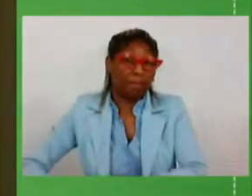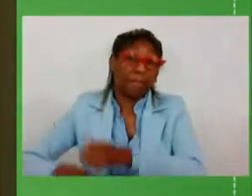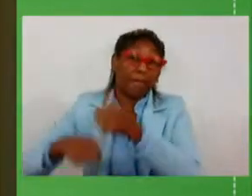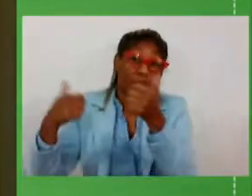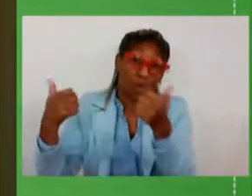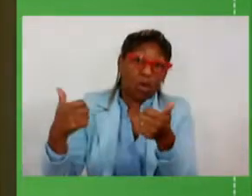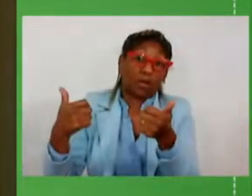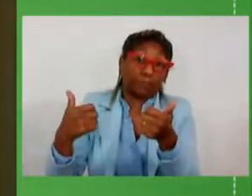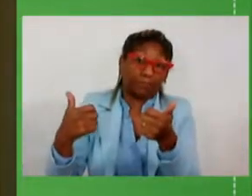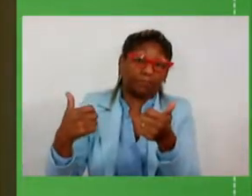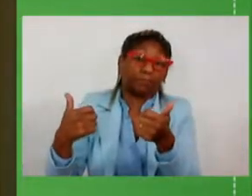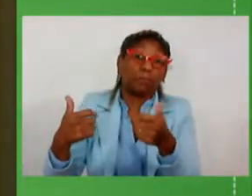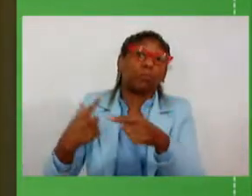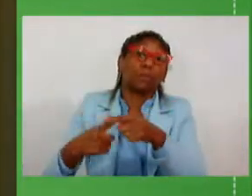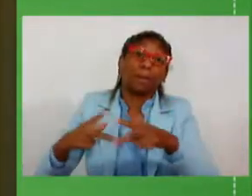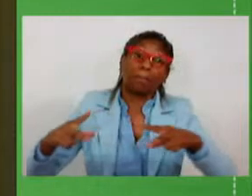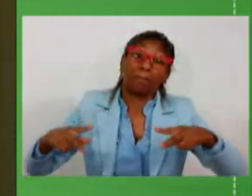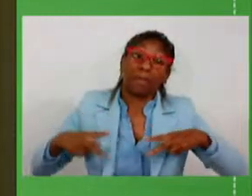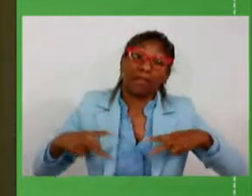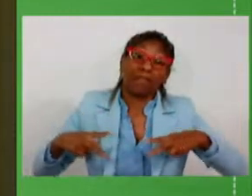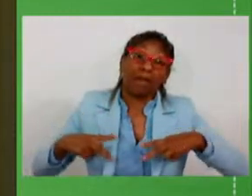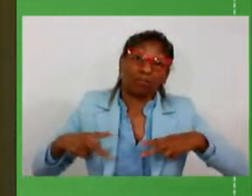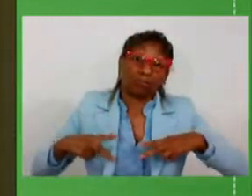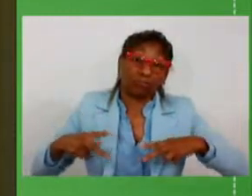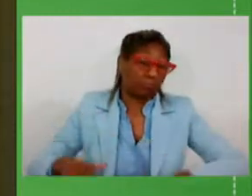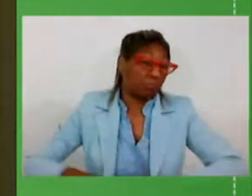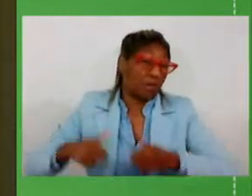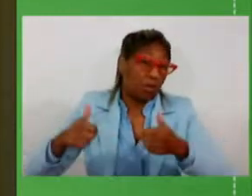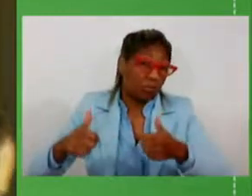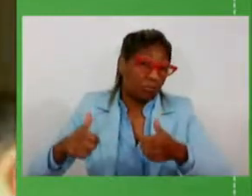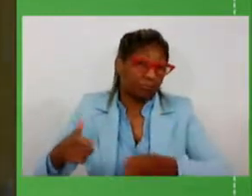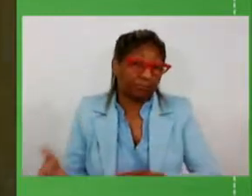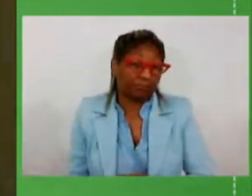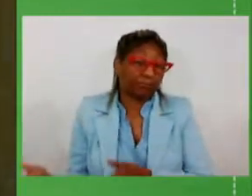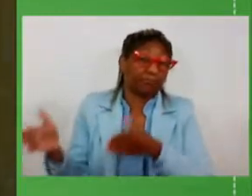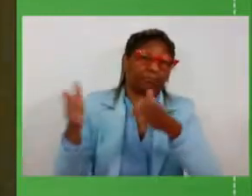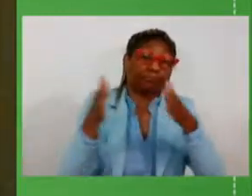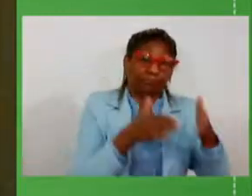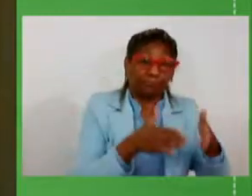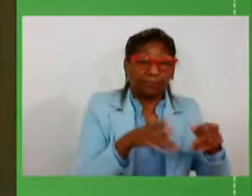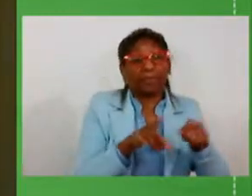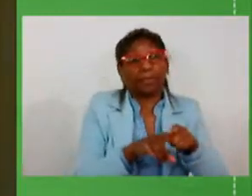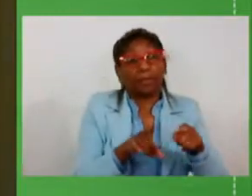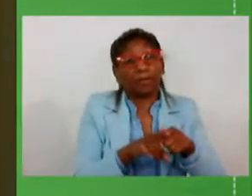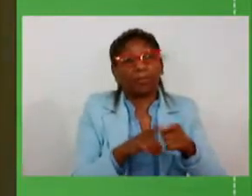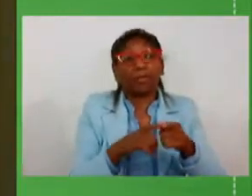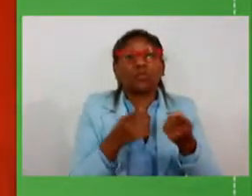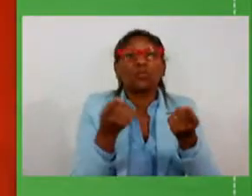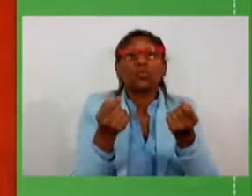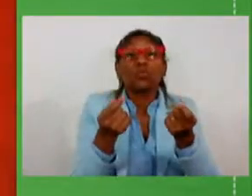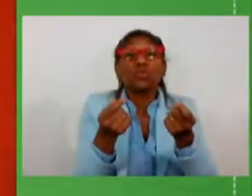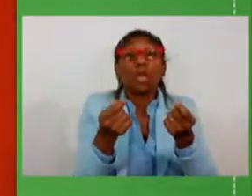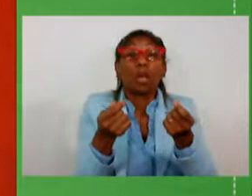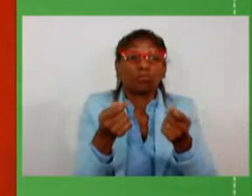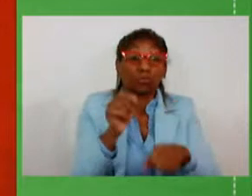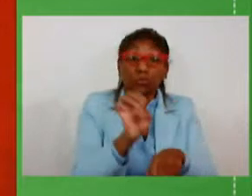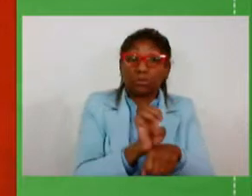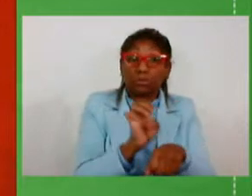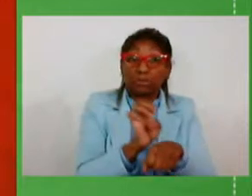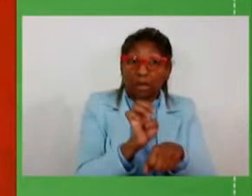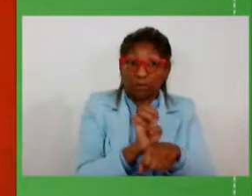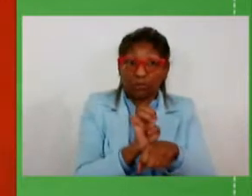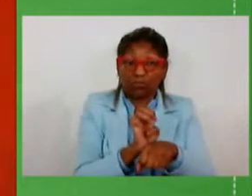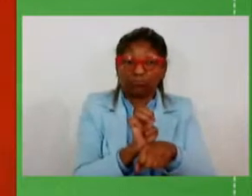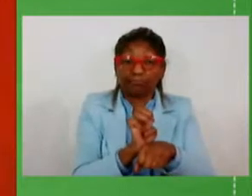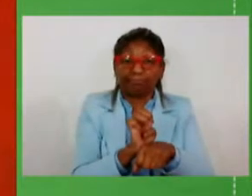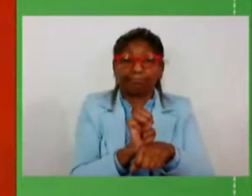pela iniciativa privada com maior eficiência e de outro lado a receita obtida pelo Estado quando as despesas